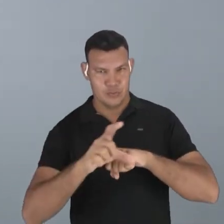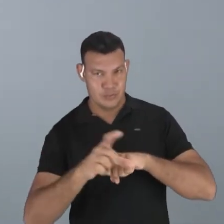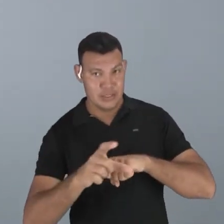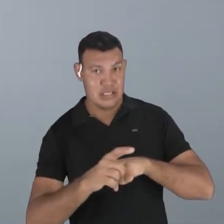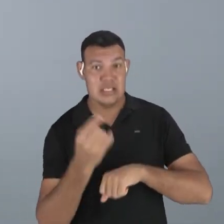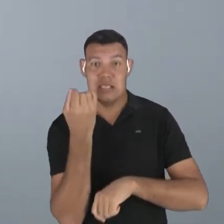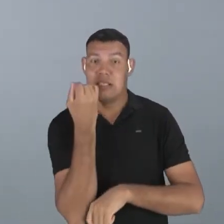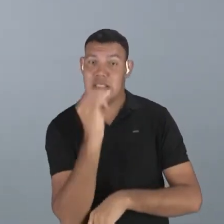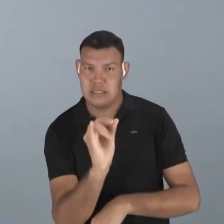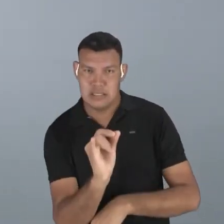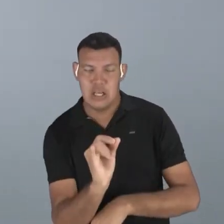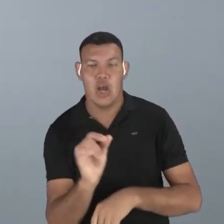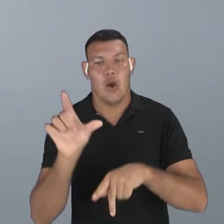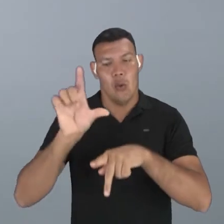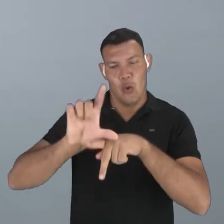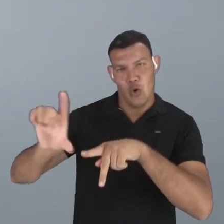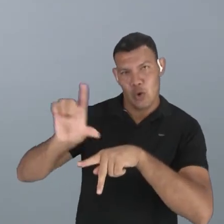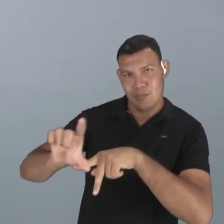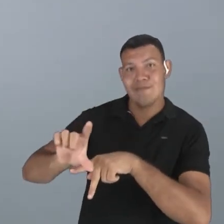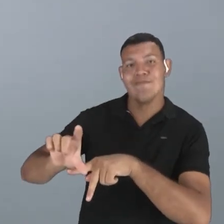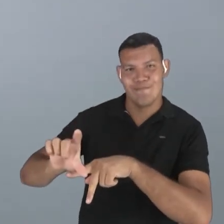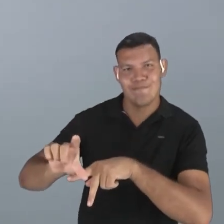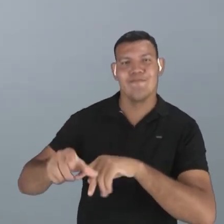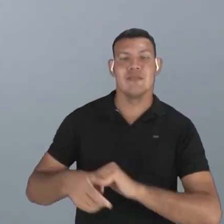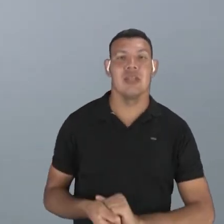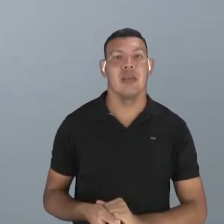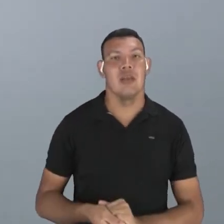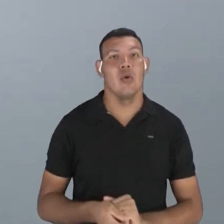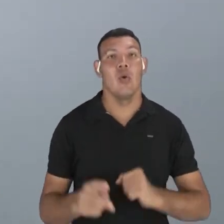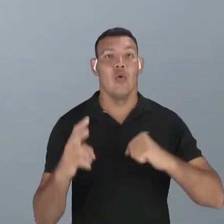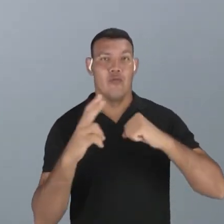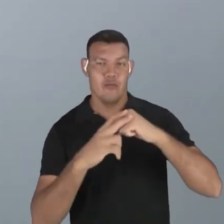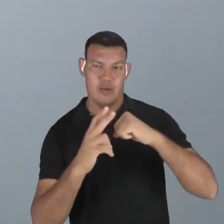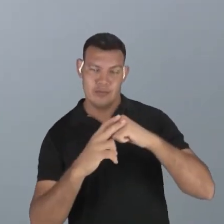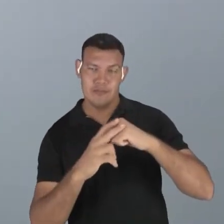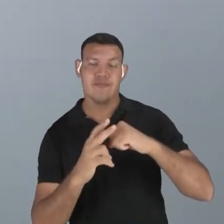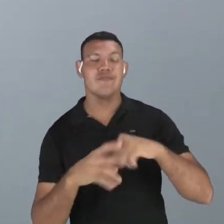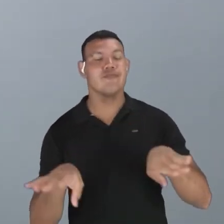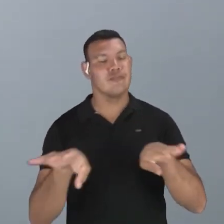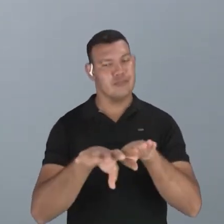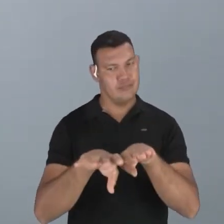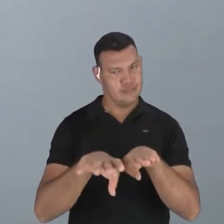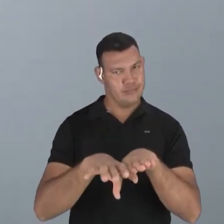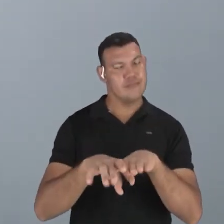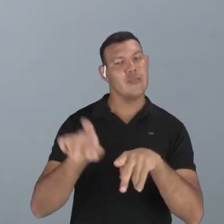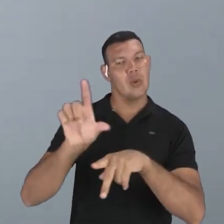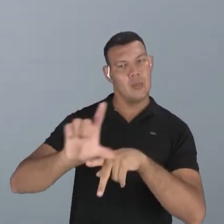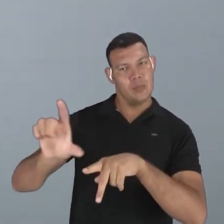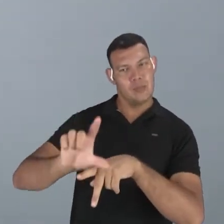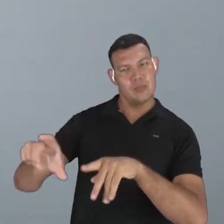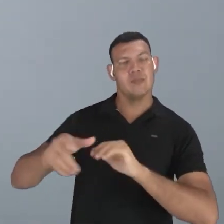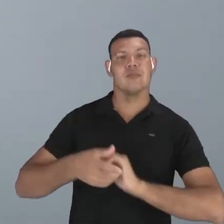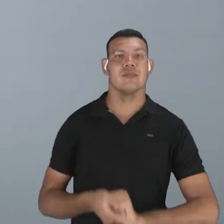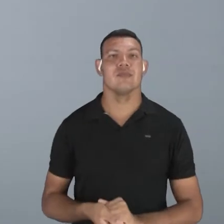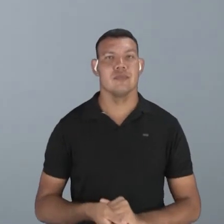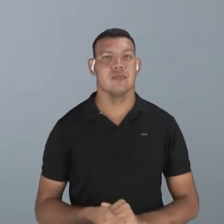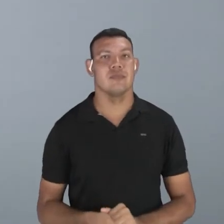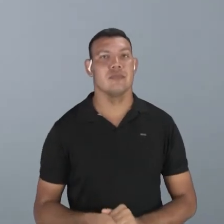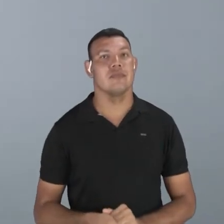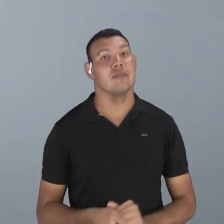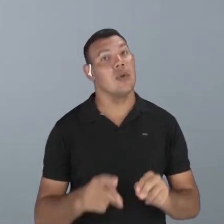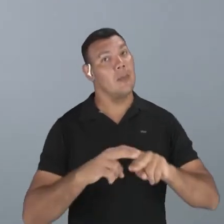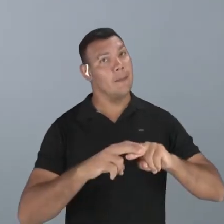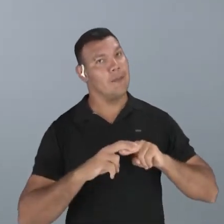se o meu sujeito está no plural, os deputados, a forma verbal deve estar no plural. Por isso que